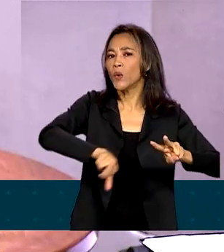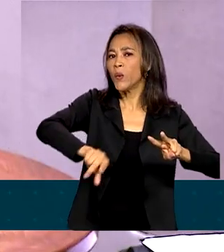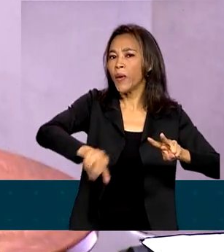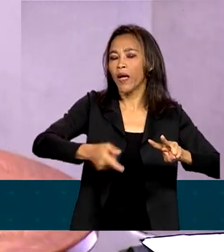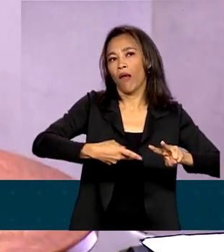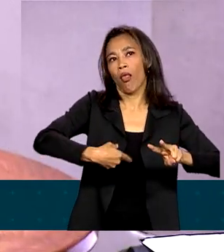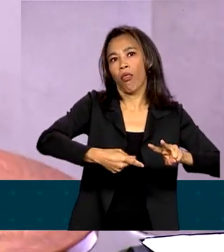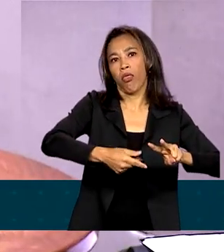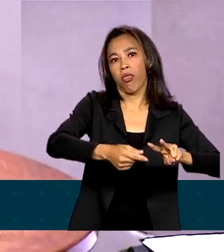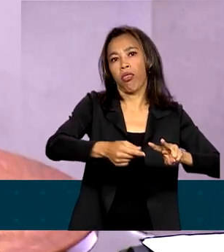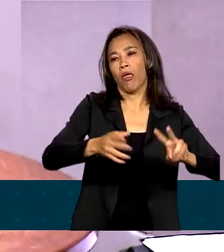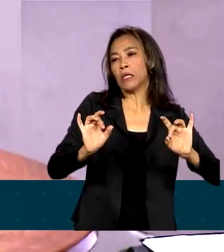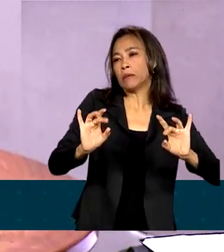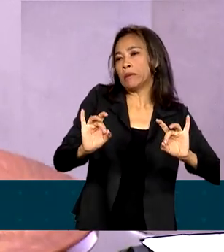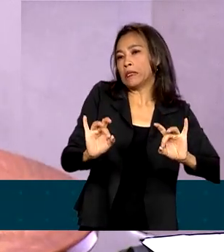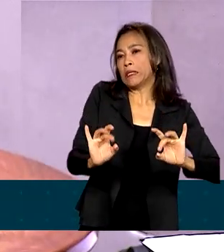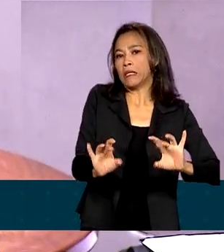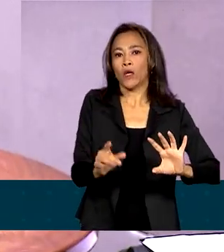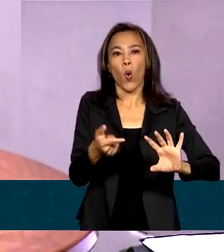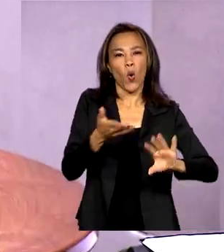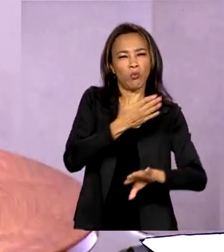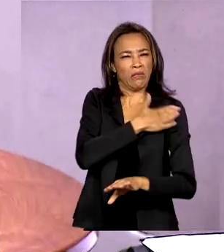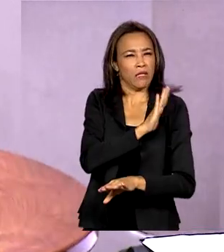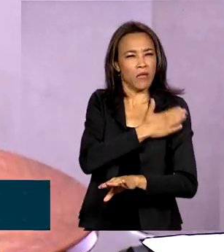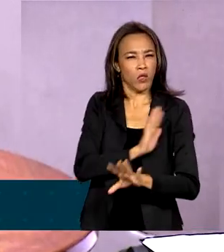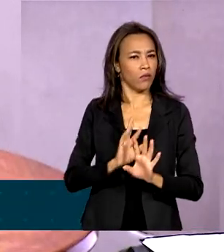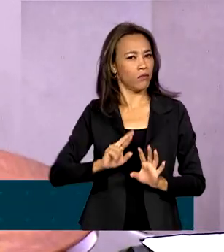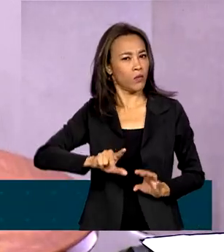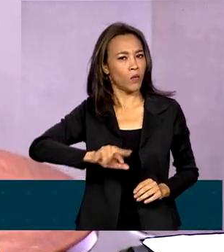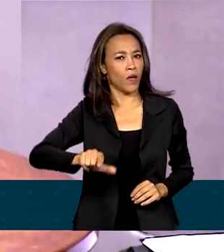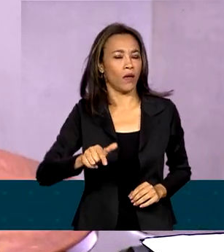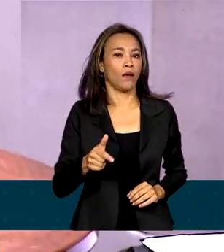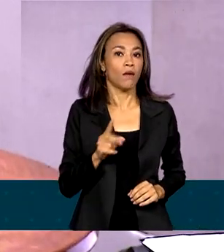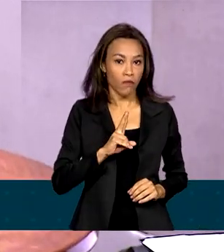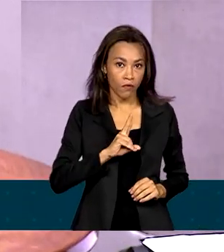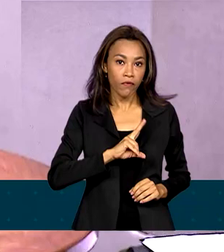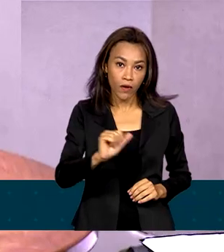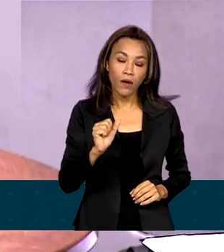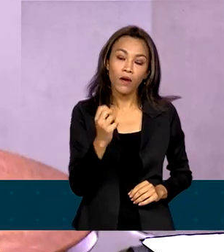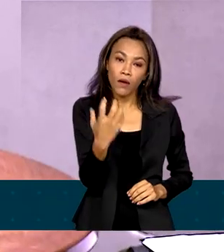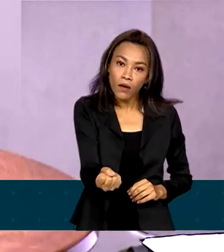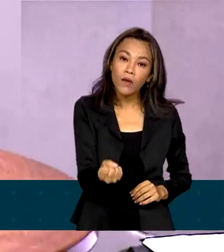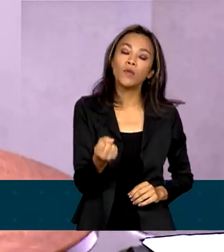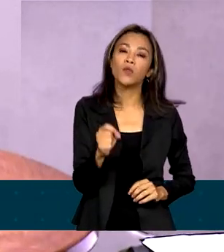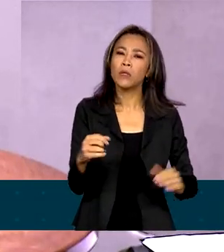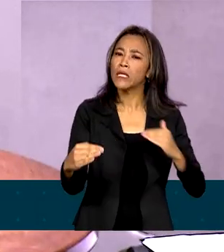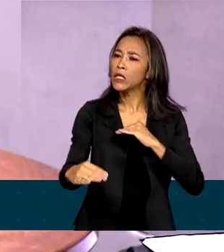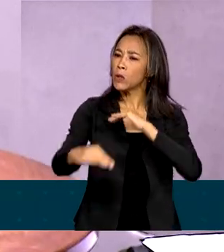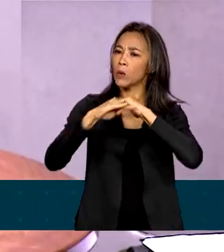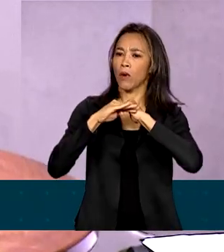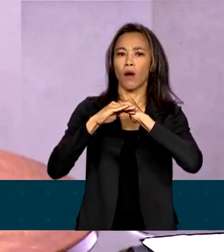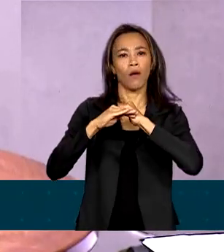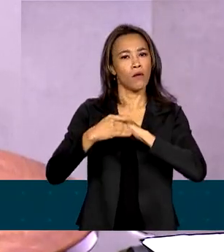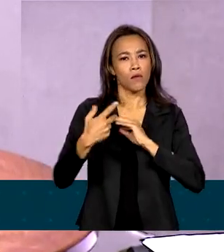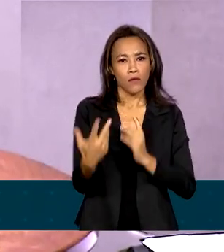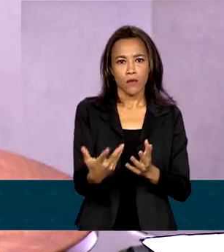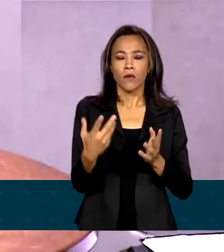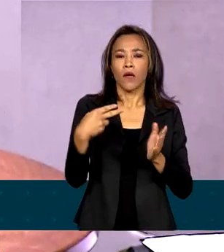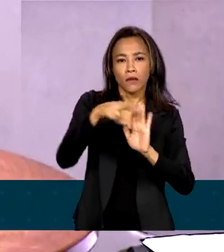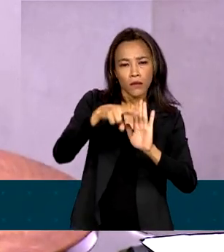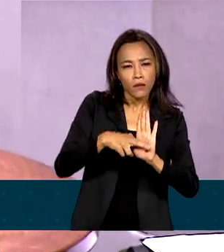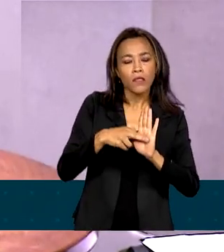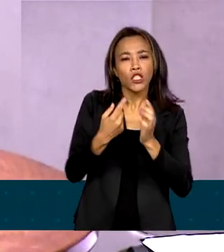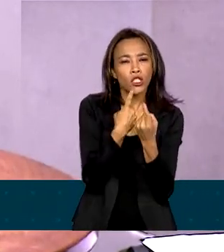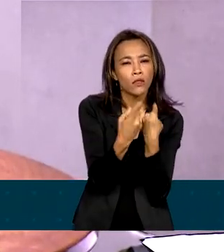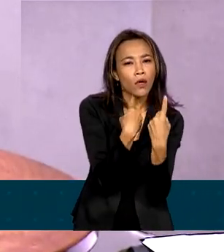perpetuação de privilégios e de discriminações. Devemos colocar as alternativas penais no mesmo patamar que a prisão e manter